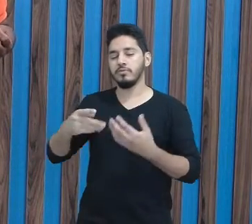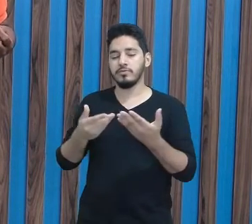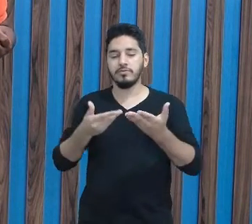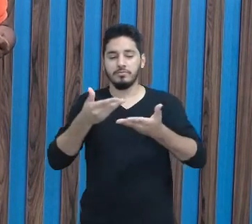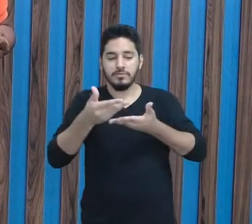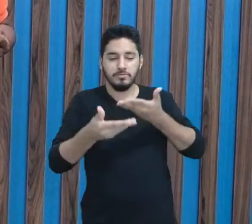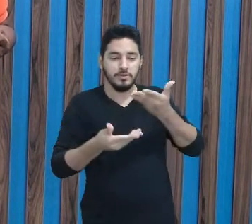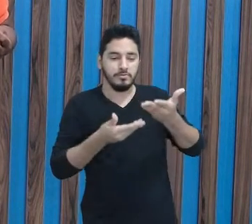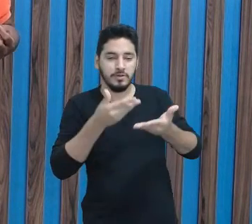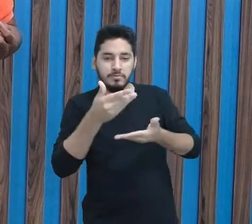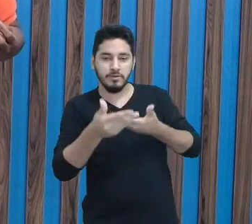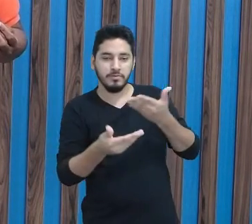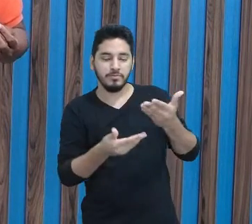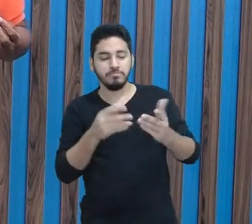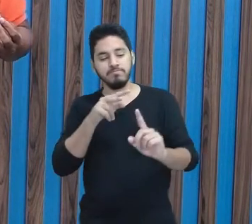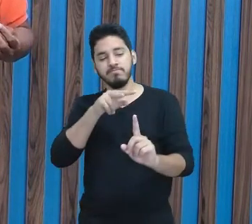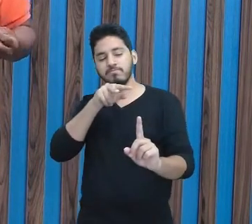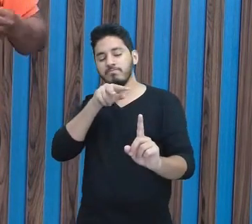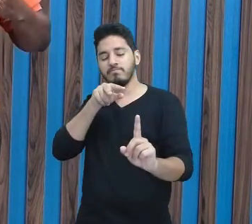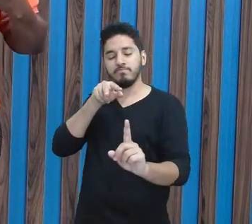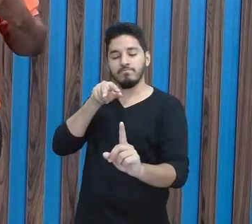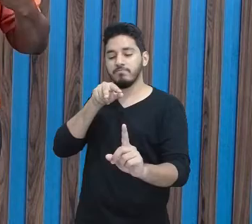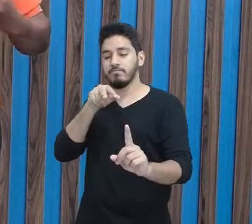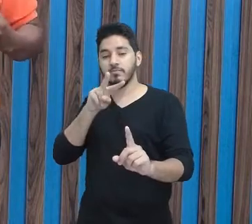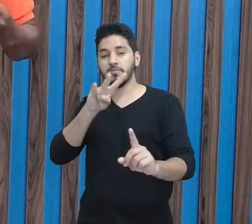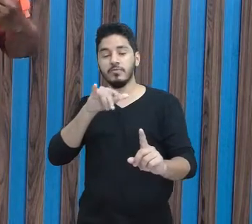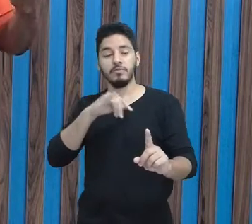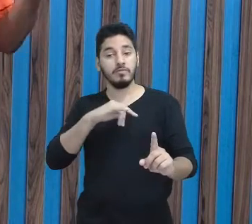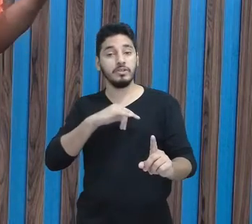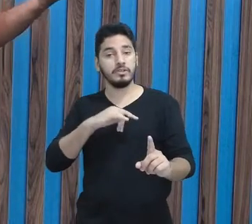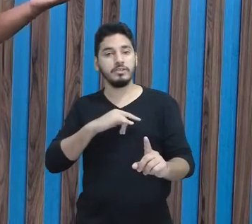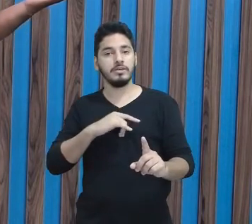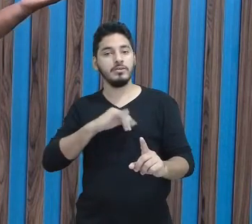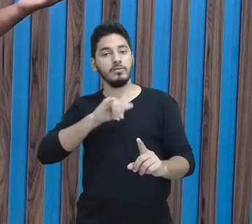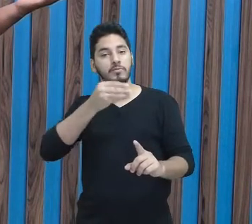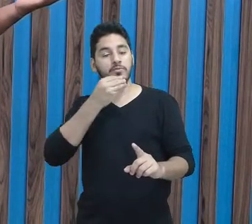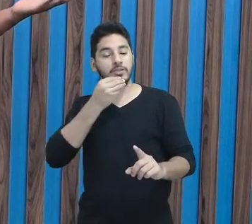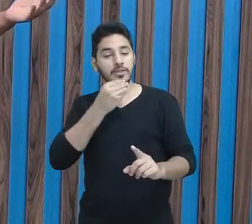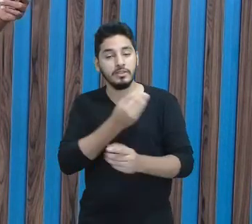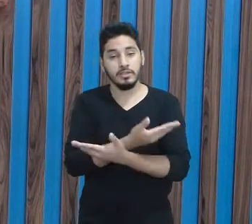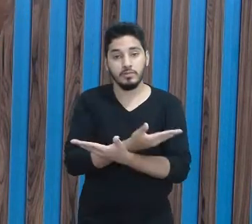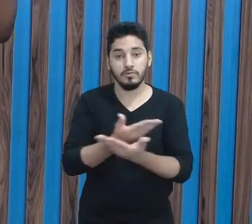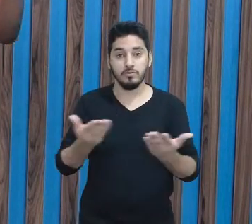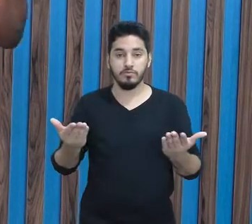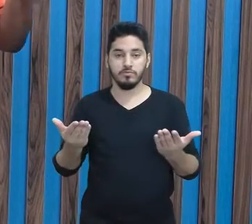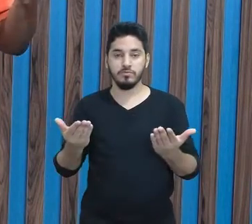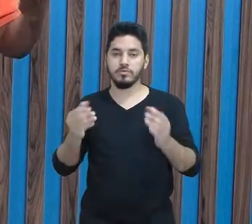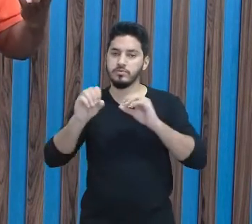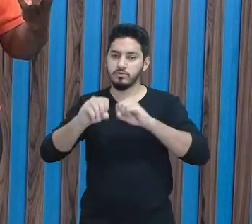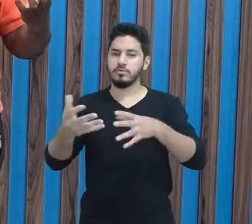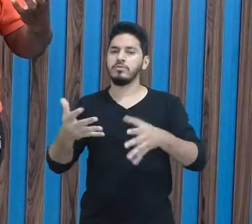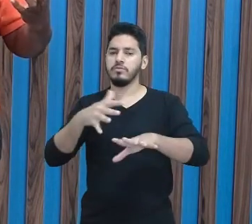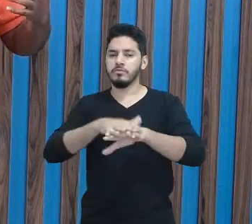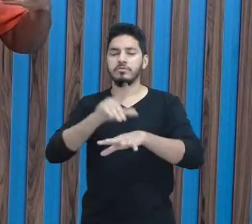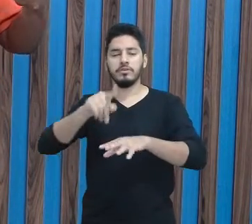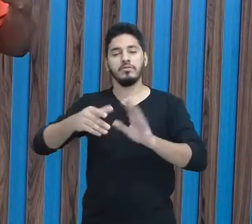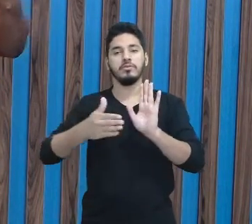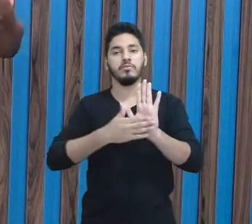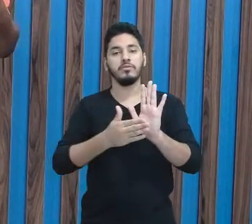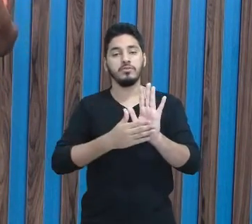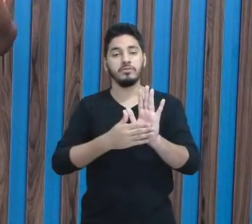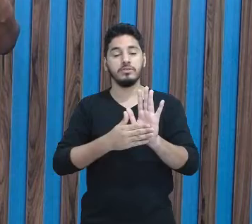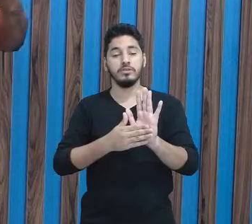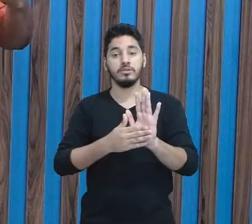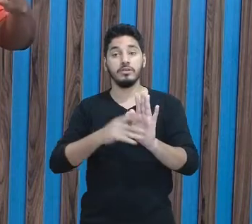mediação, com o seu olhar, vai estar contemplando tão bem essa educação inclusiva, que é uma proposta que